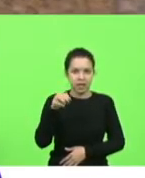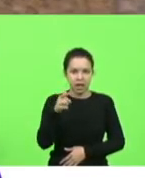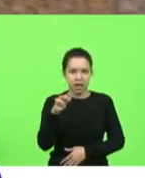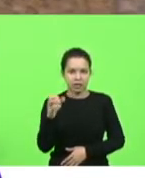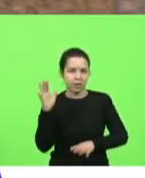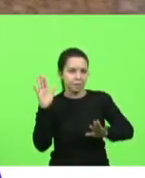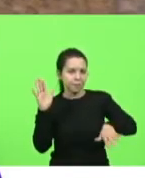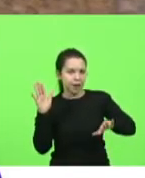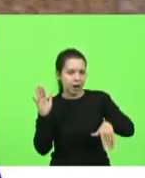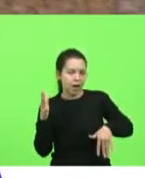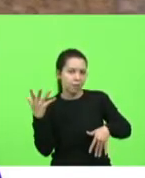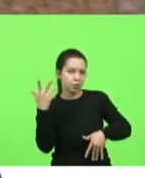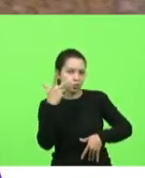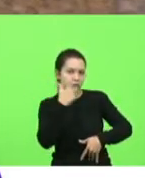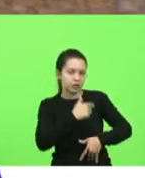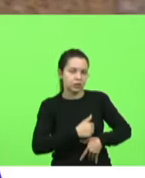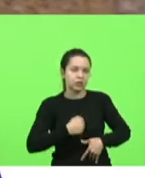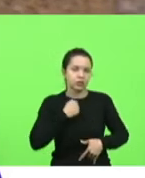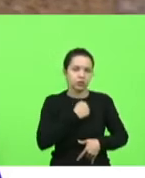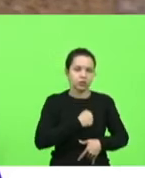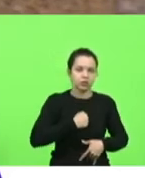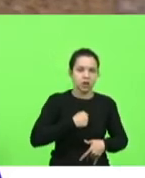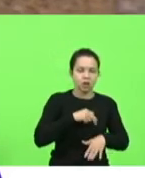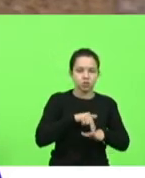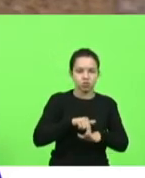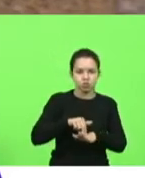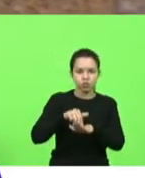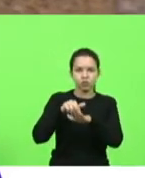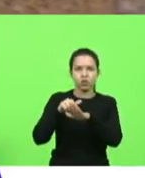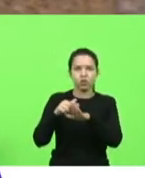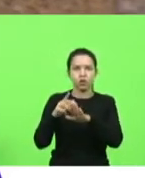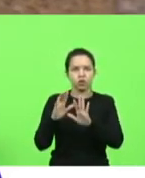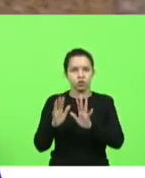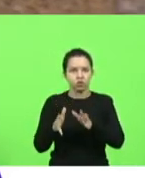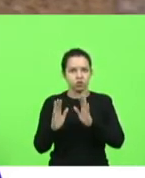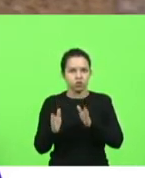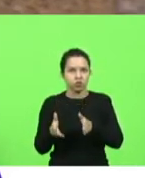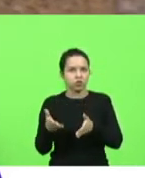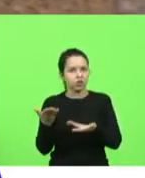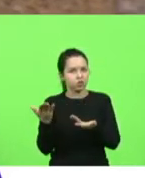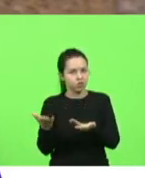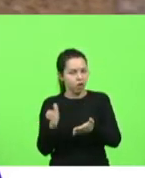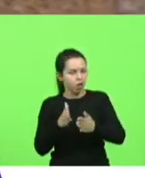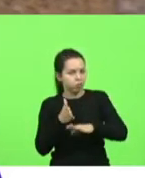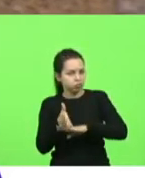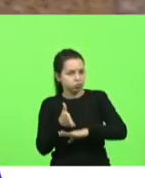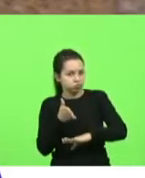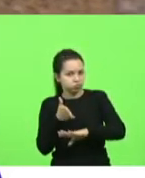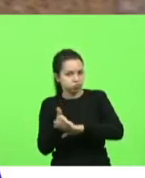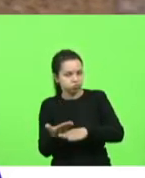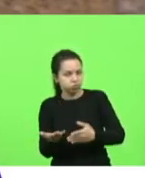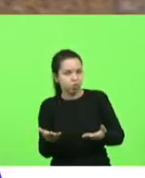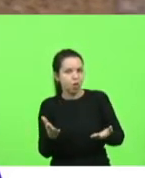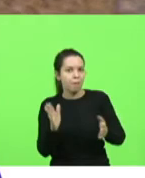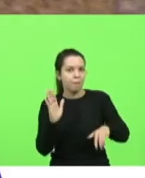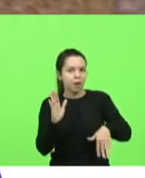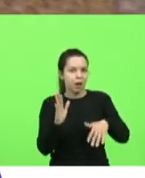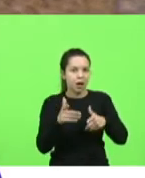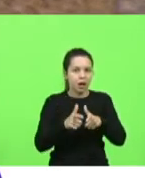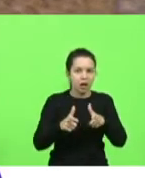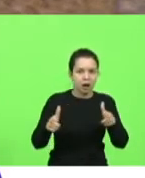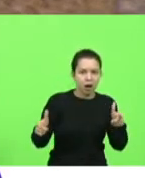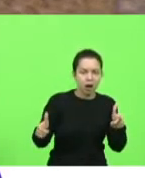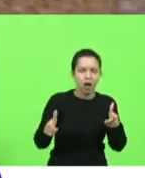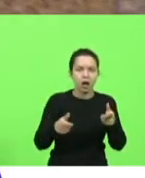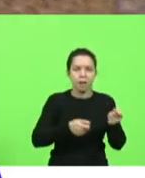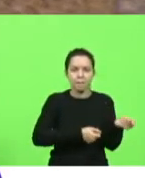prainha da saudade praia do surfista quanta onda foi pego naquela prainha ali praia grande pesca esportiva pesca de arremesso